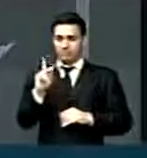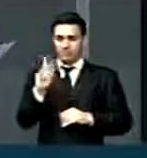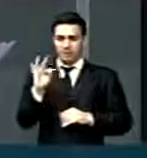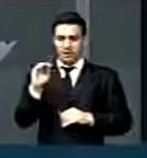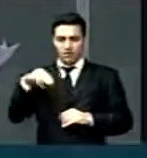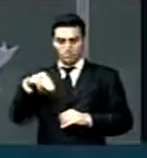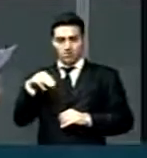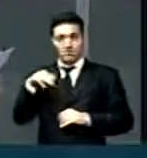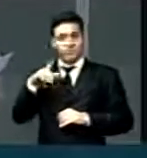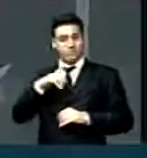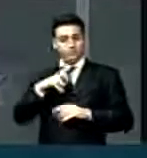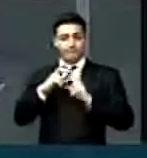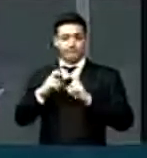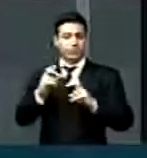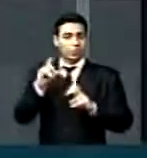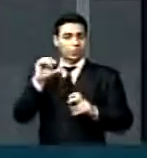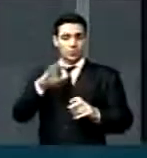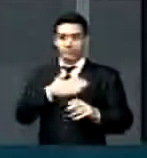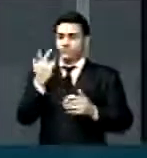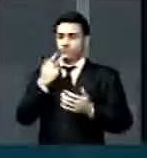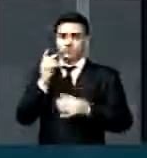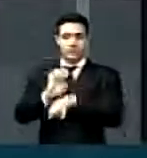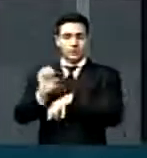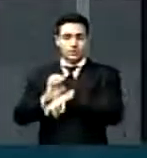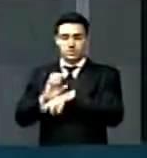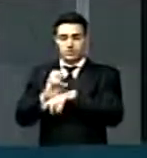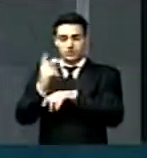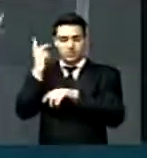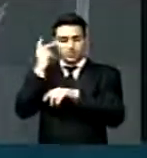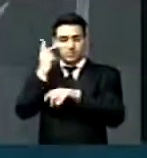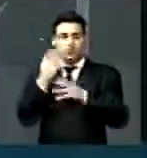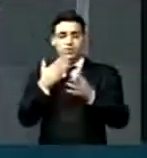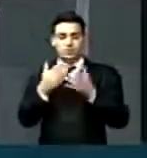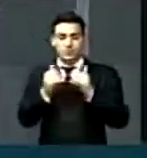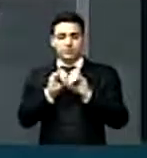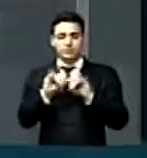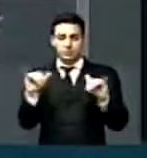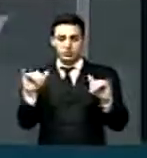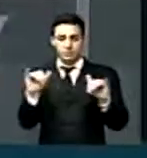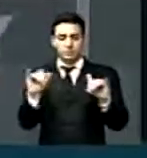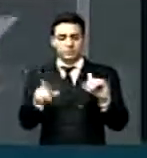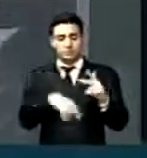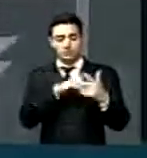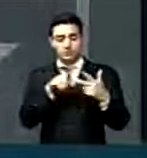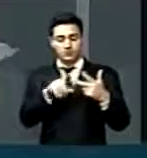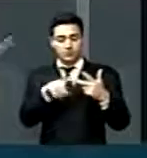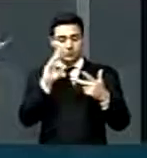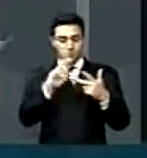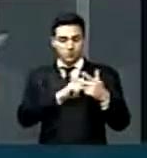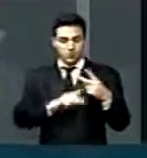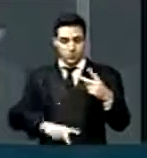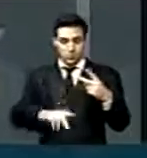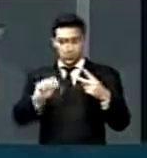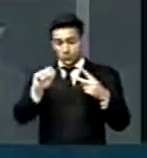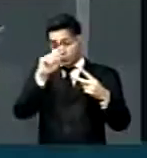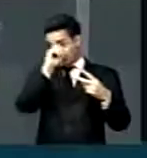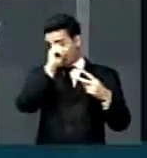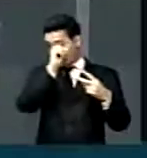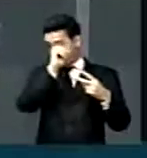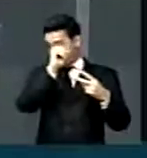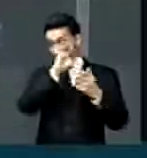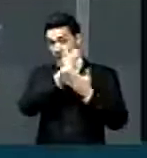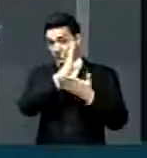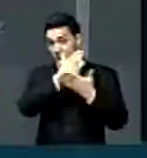transporte coletivo no Estado de São Paulo, seja registrado aqui na ata dessa casa. O segundo, presidente, é a